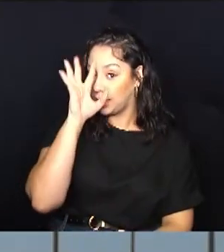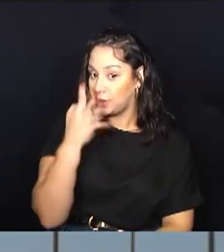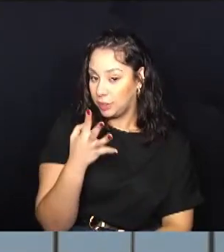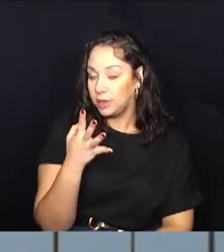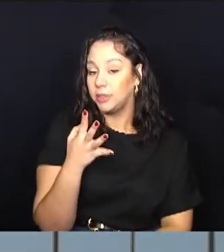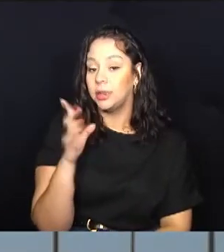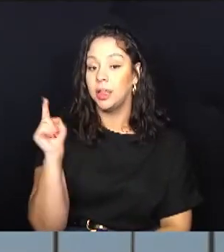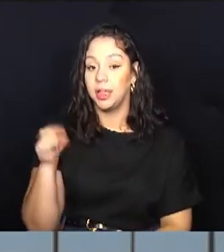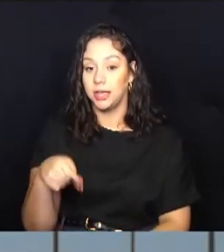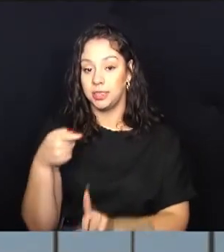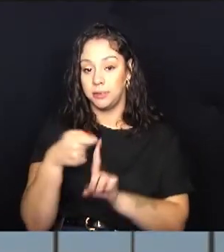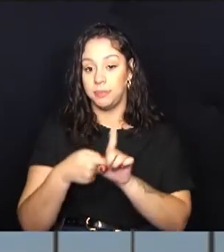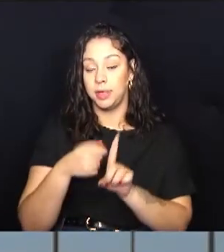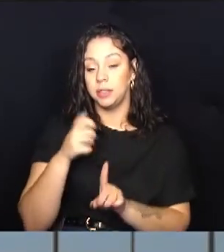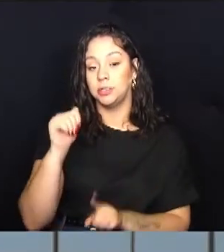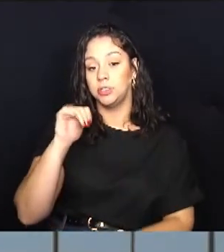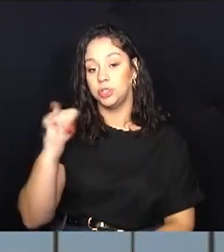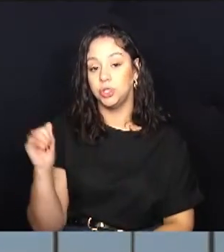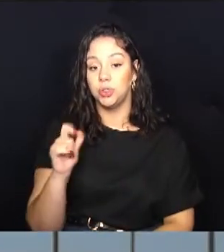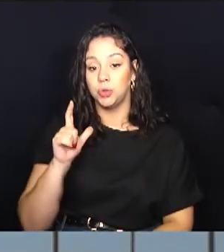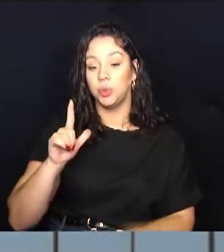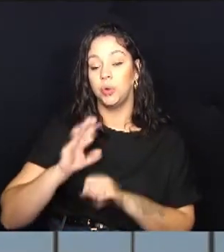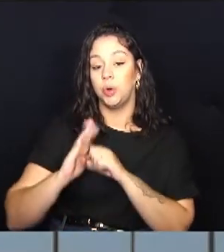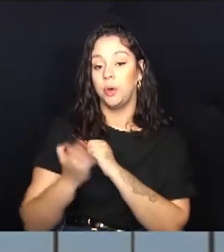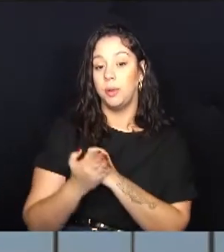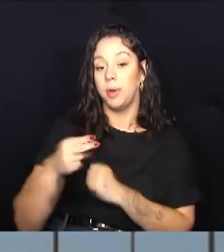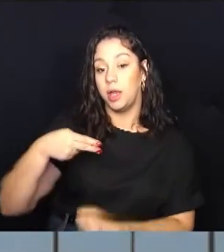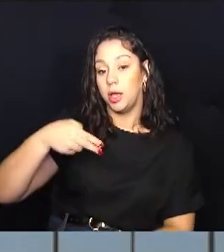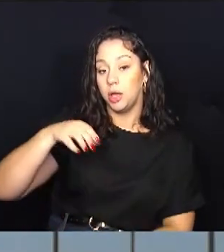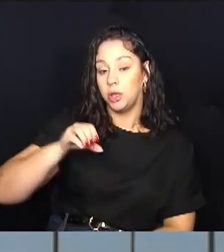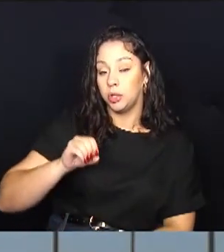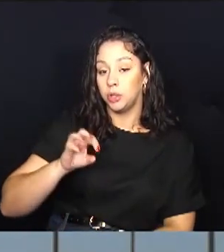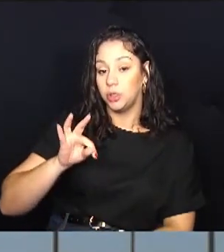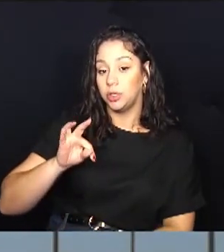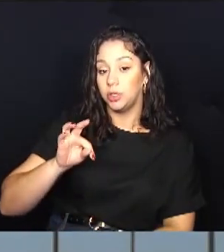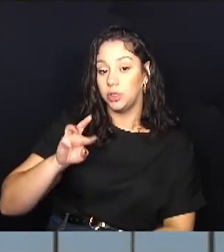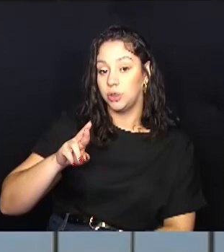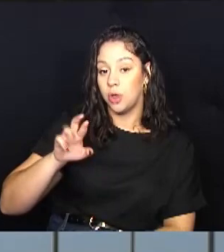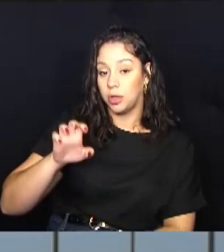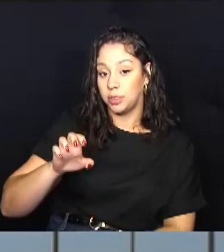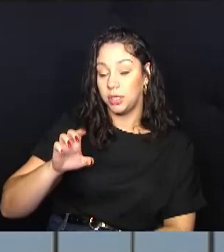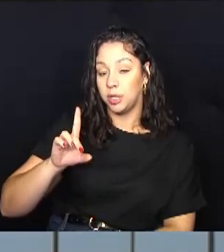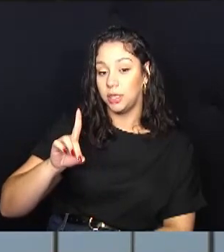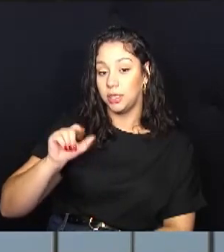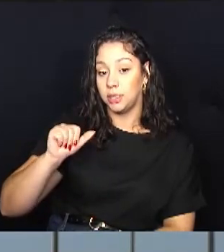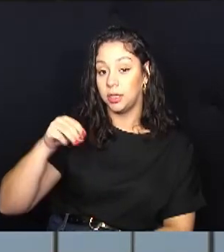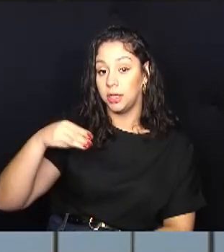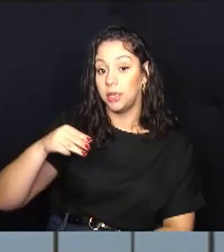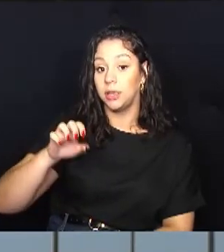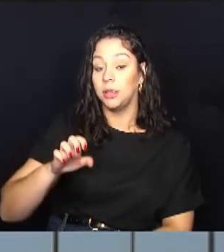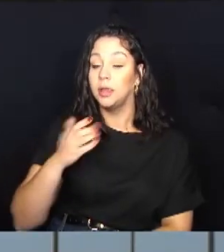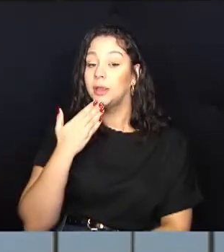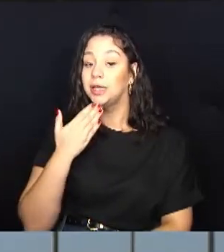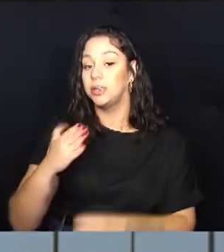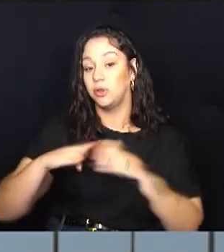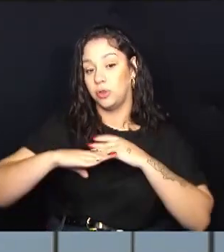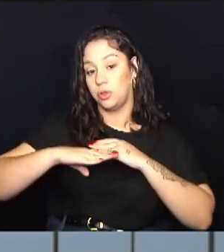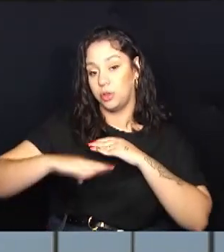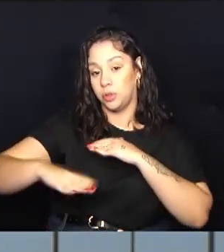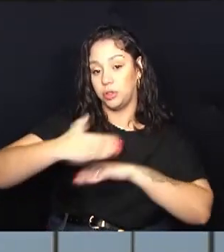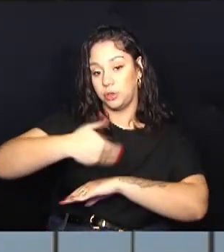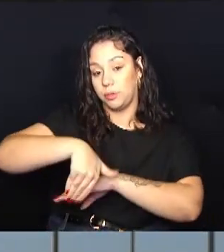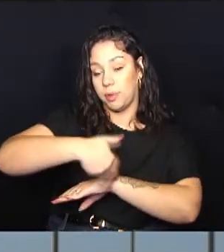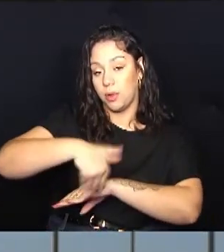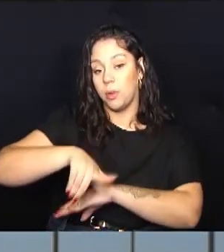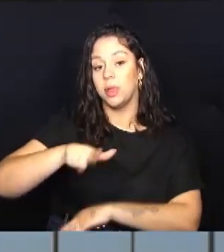neste mês de julho. Foi lá no bairro Notre Dame a solicitação de um recapeamento em uma